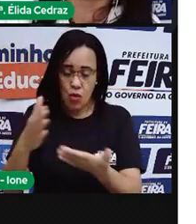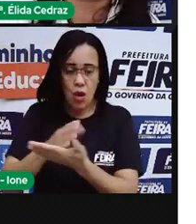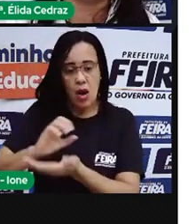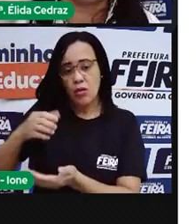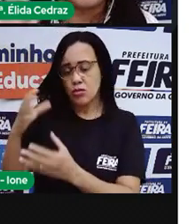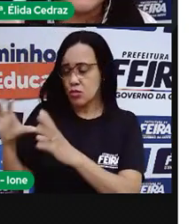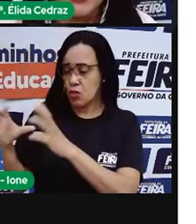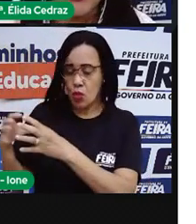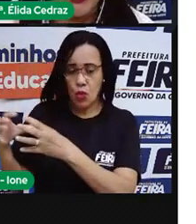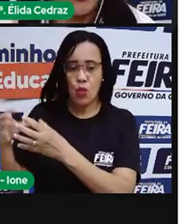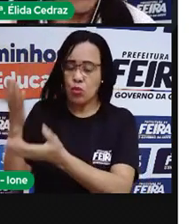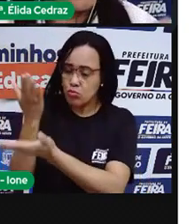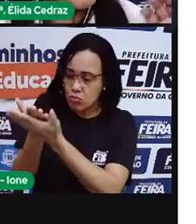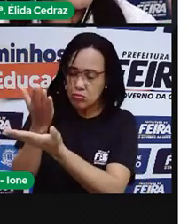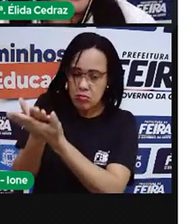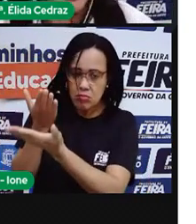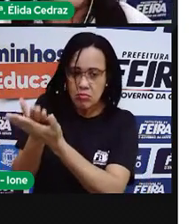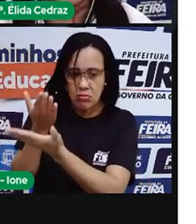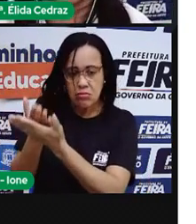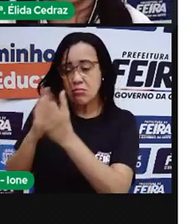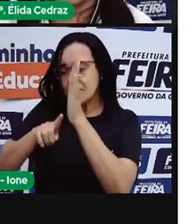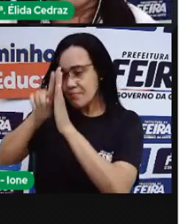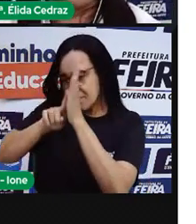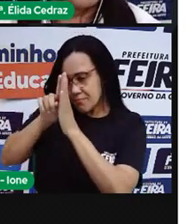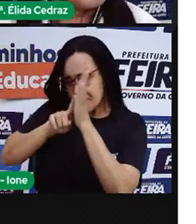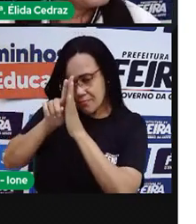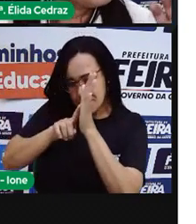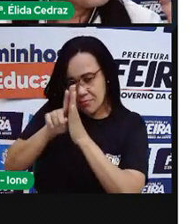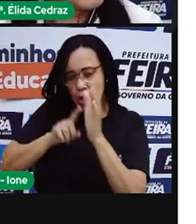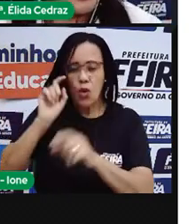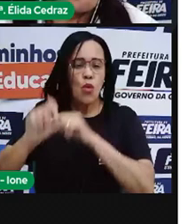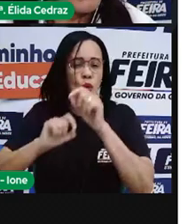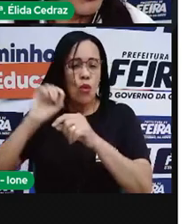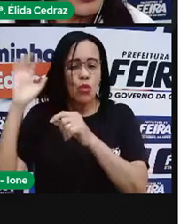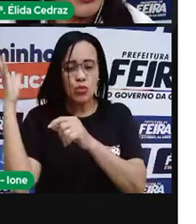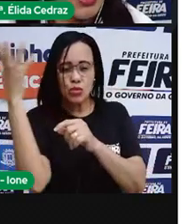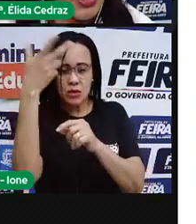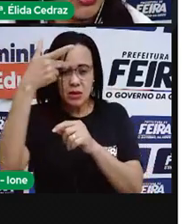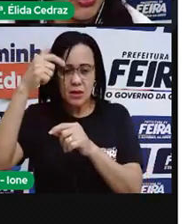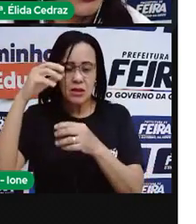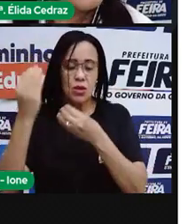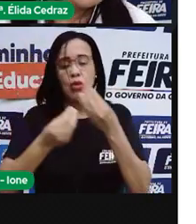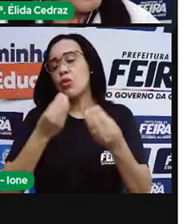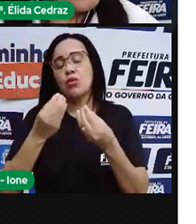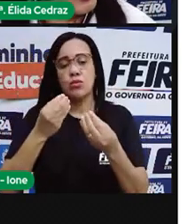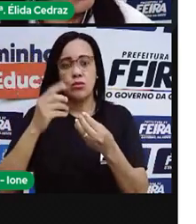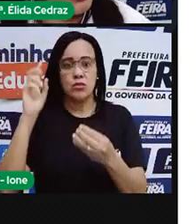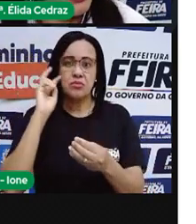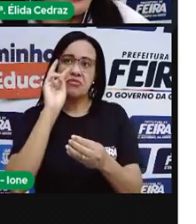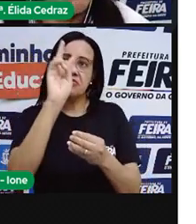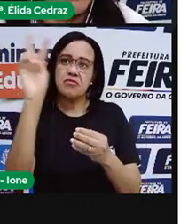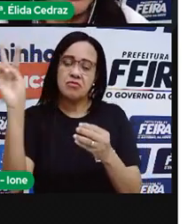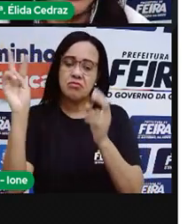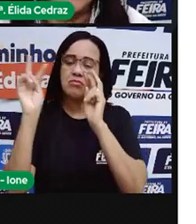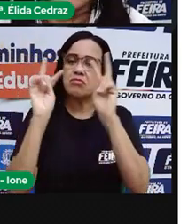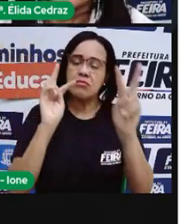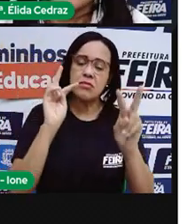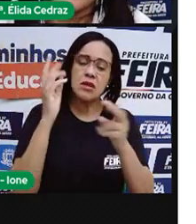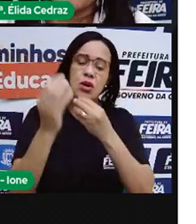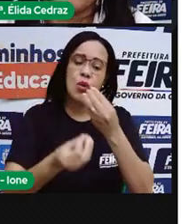movimento no céu, os astros, tudo aquilo que estava ao nosso redor, da natureza,